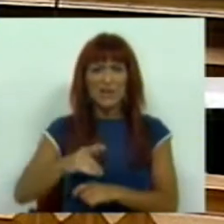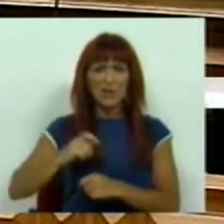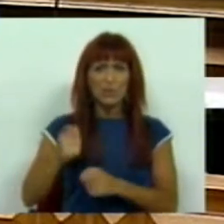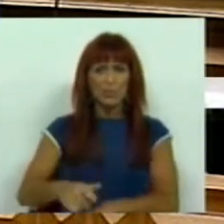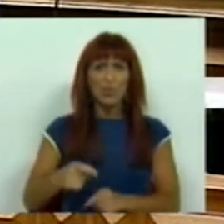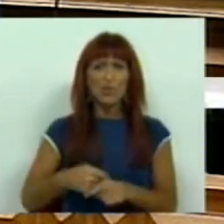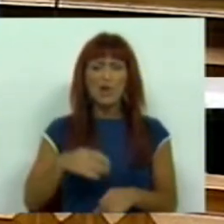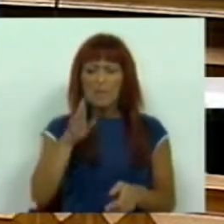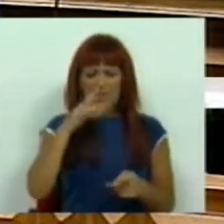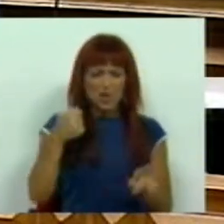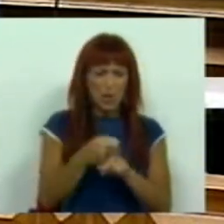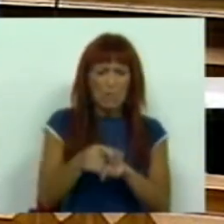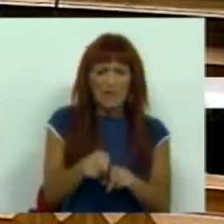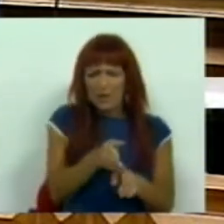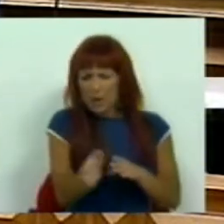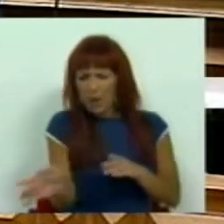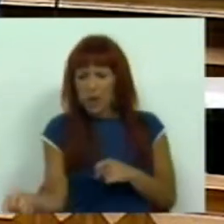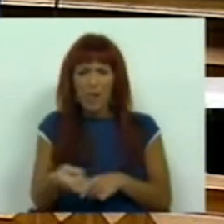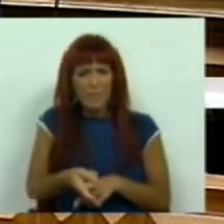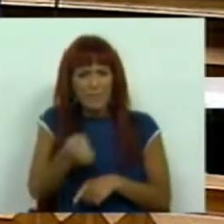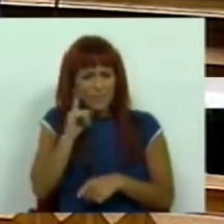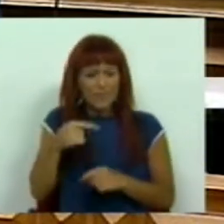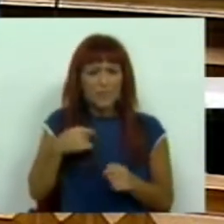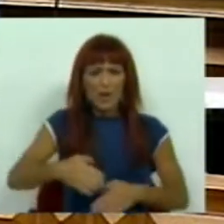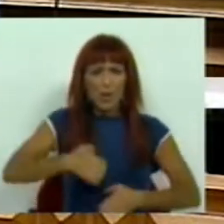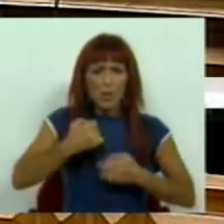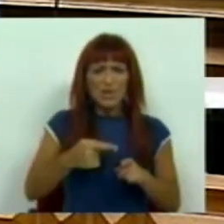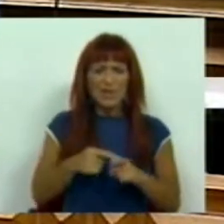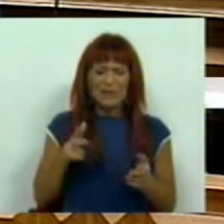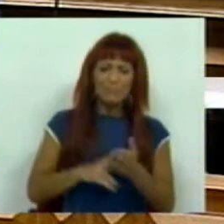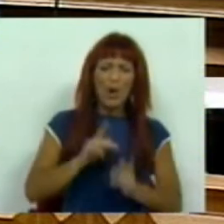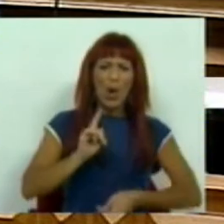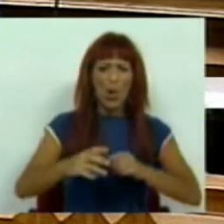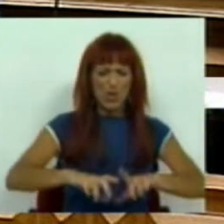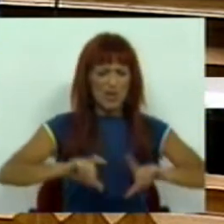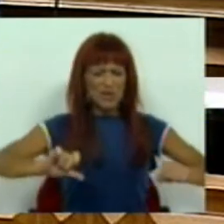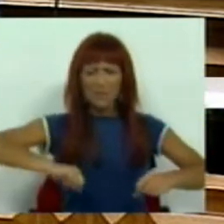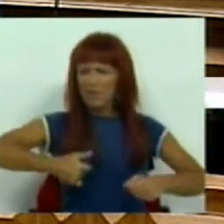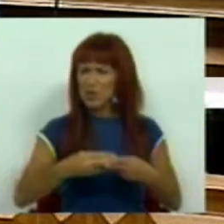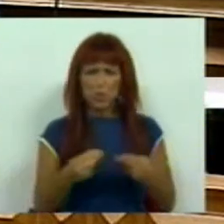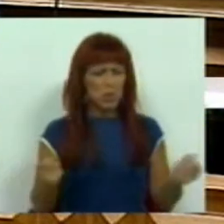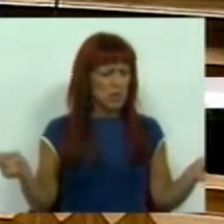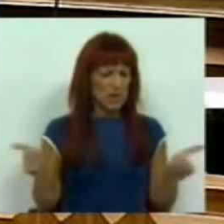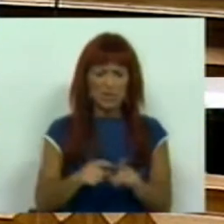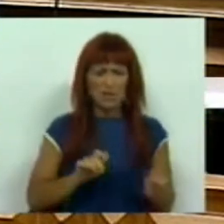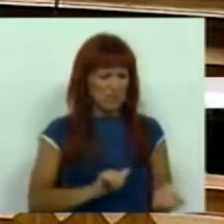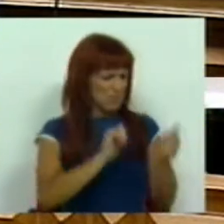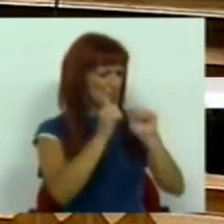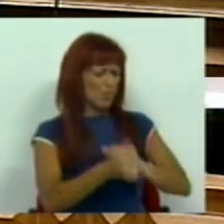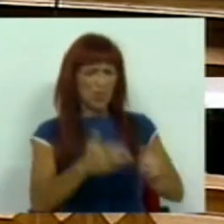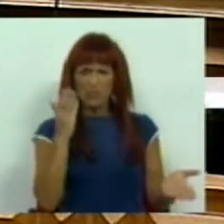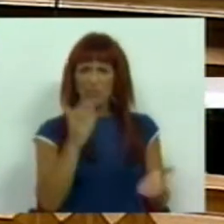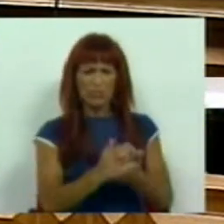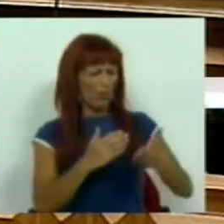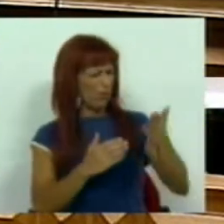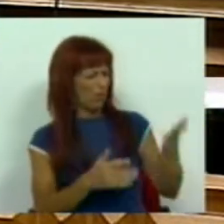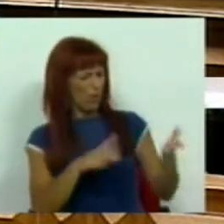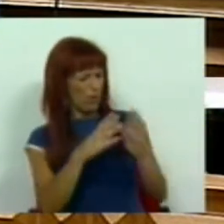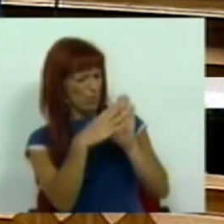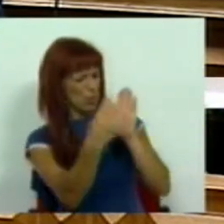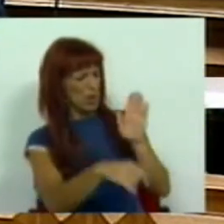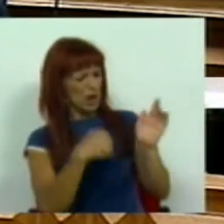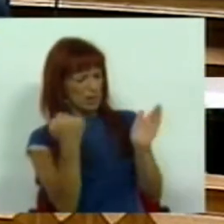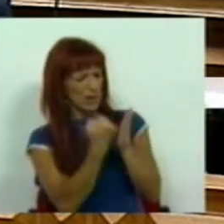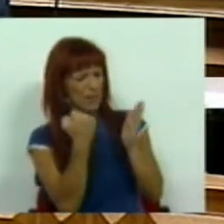Mas combater esse desvio ilegítimo ao sentido real dos recibos verdes, não se resolve pela conversão pura e simples num